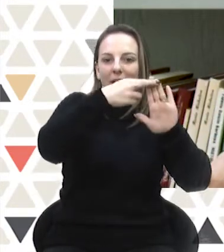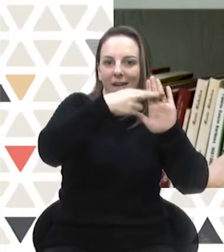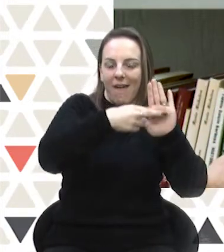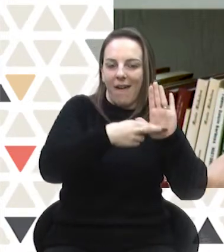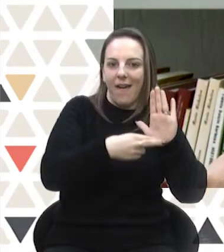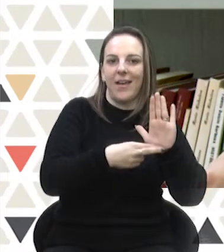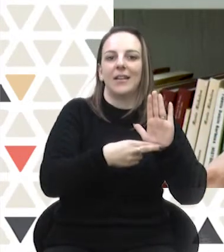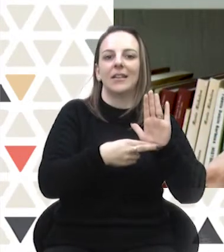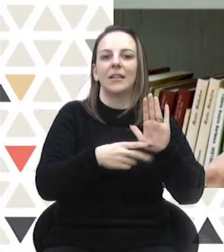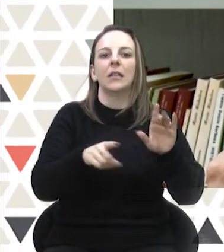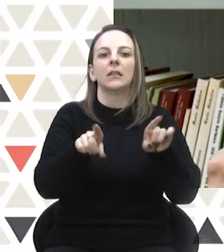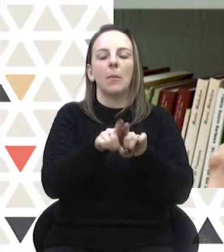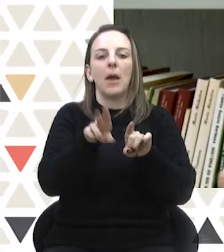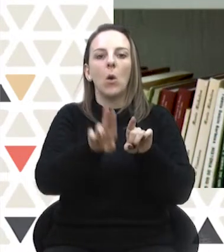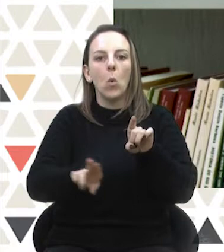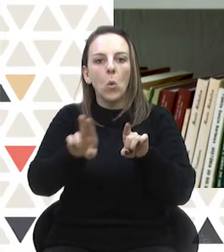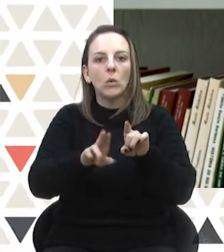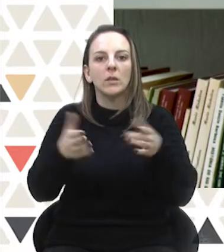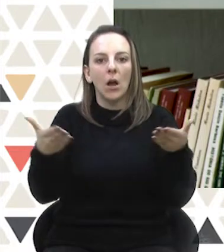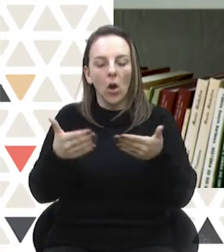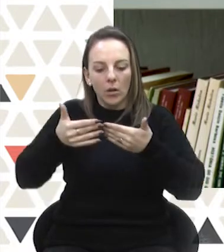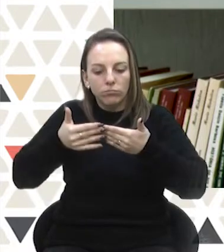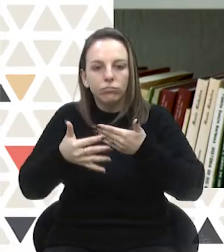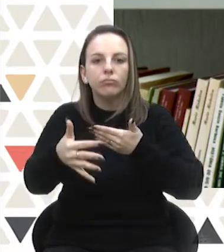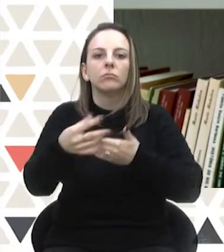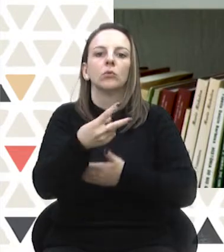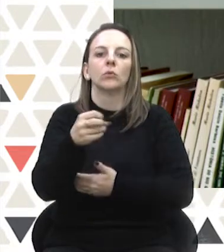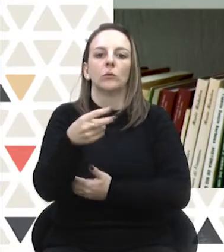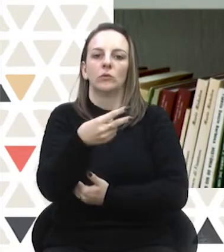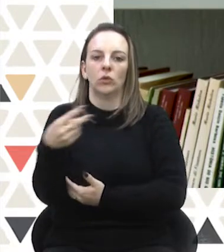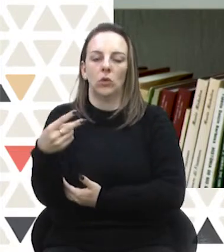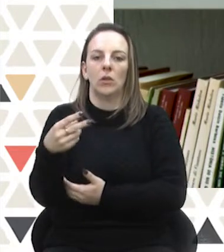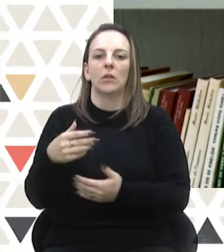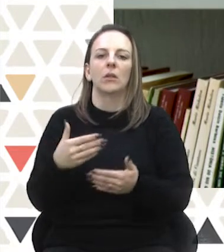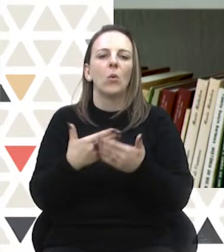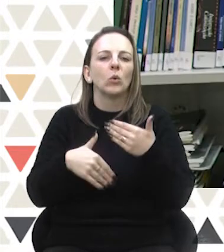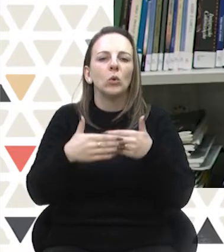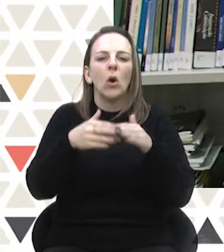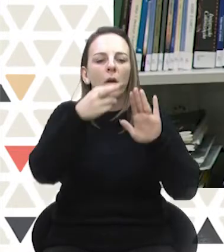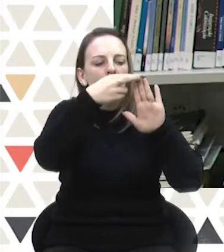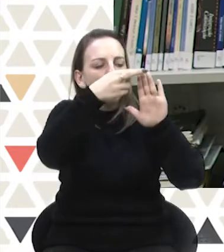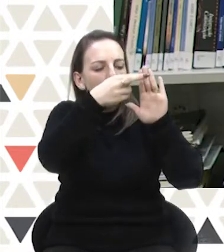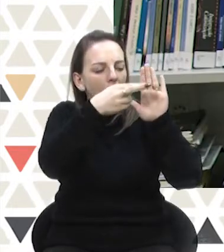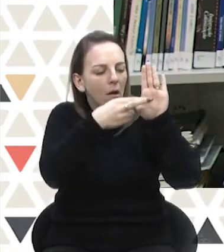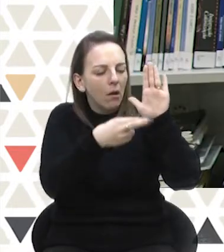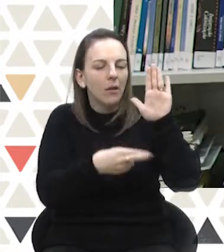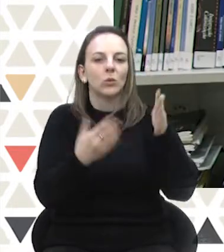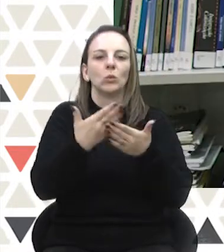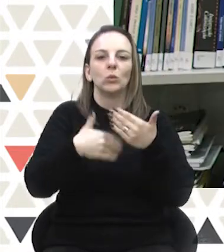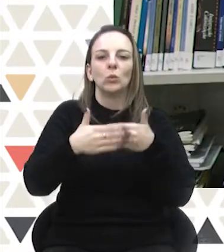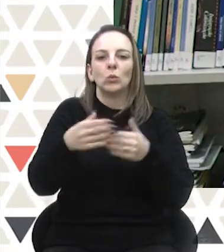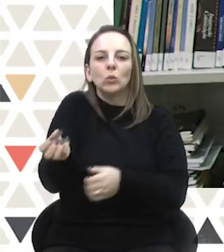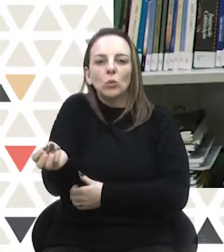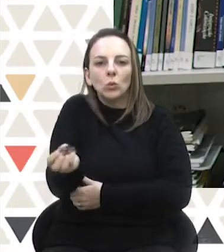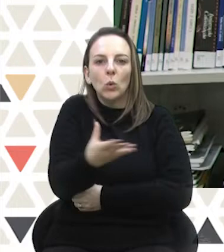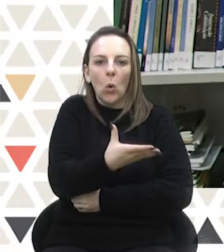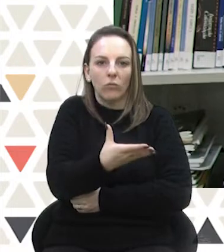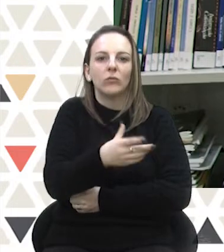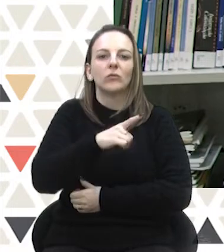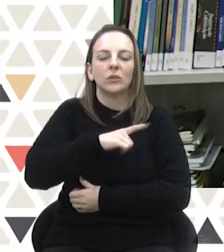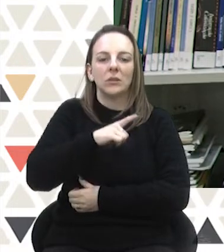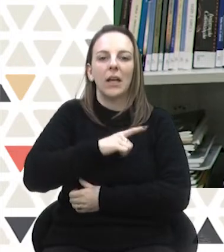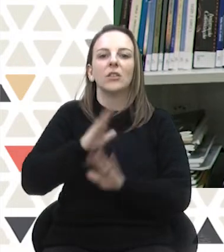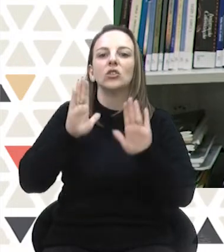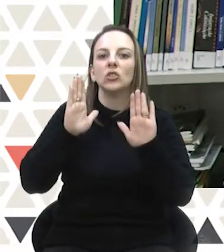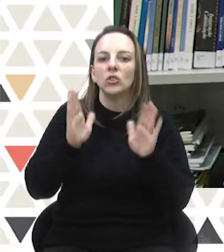texto da resolução sobre propaganda eleitoral e se aplica nas eleições de 2022. Então, todas essas resoluções, todas as